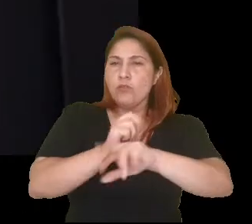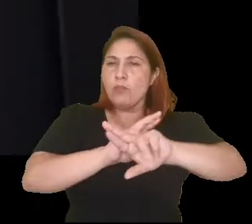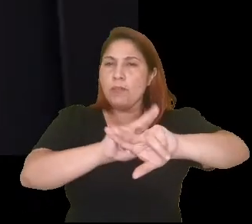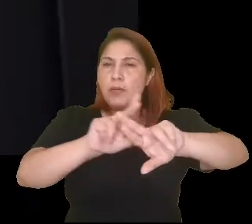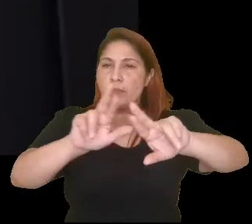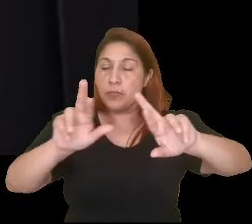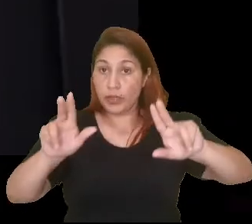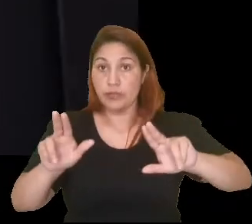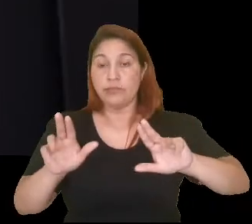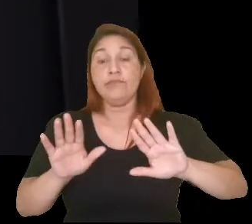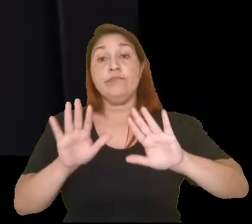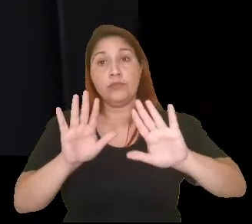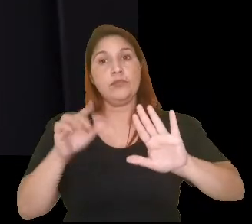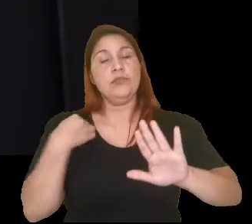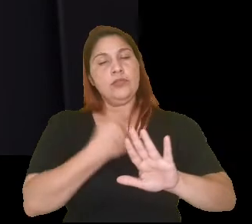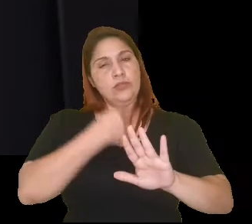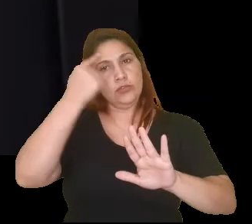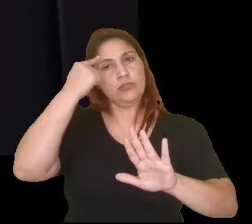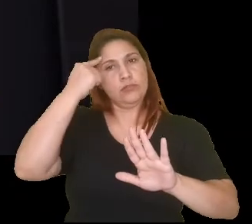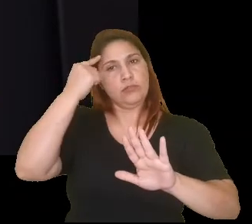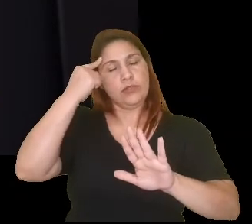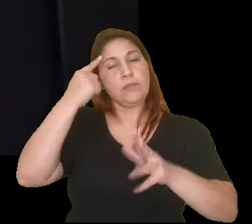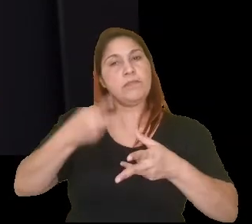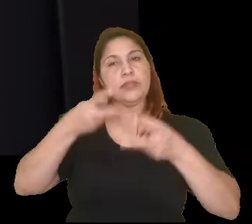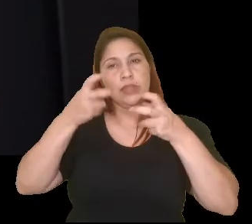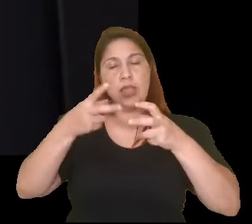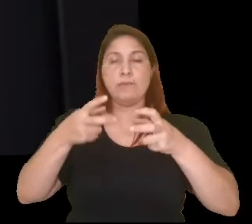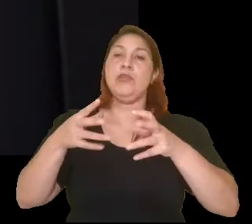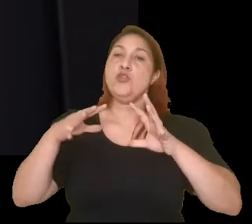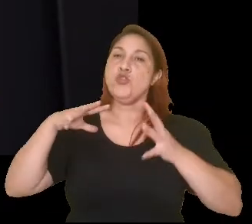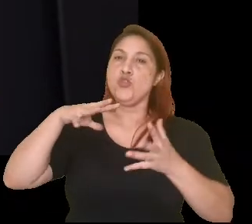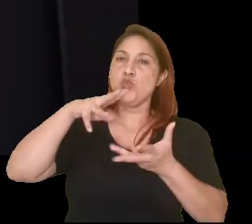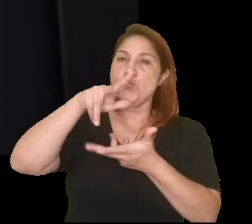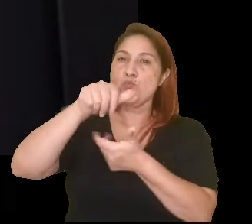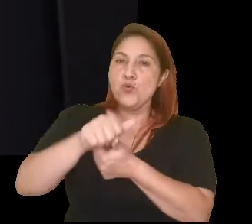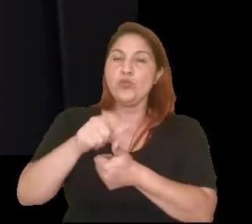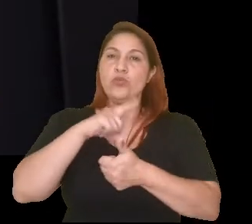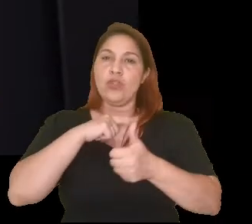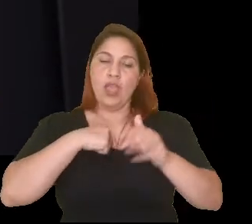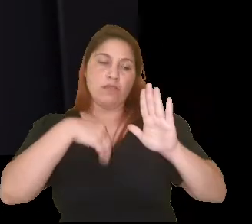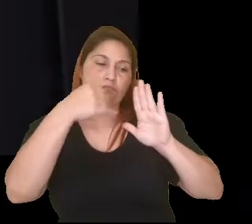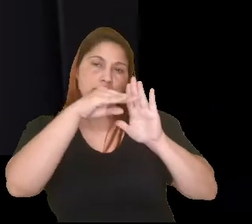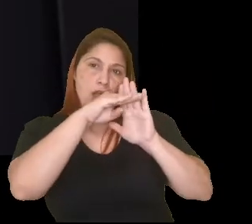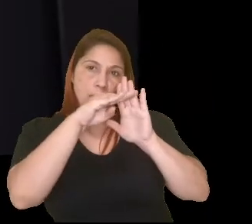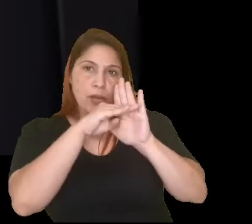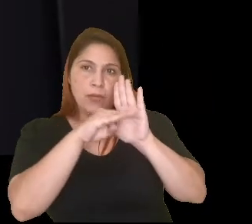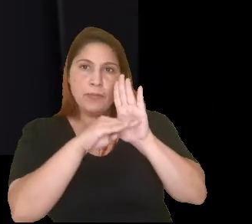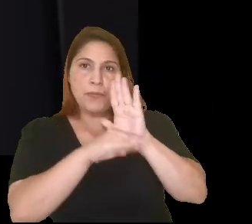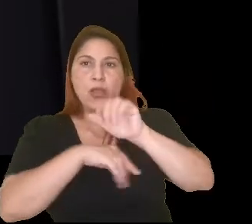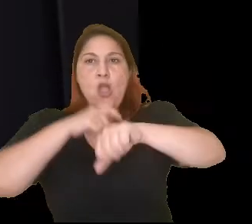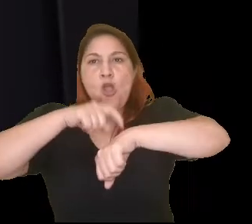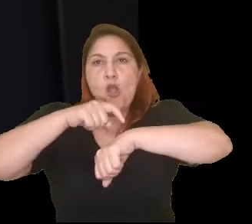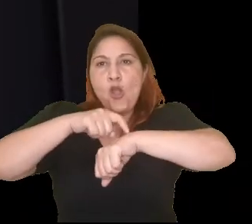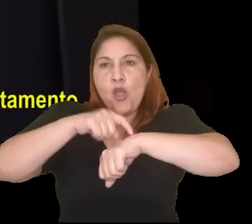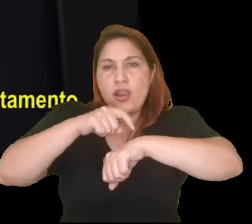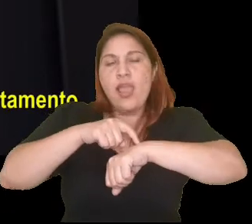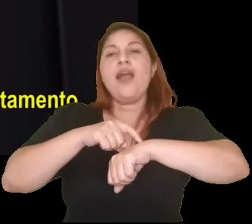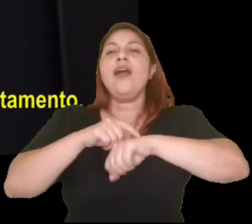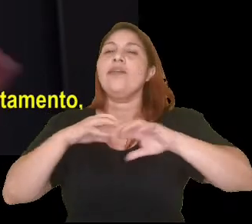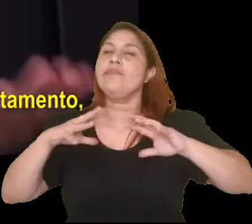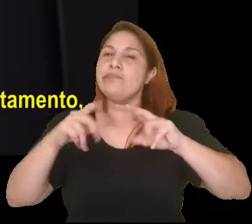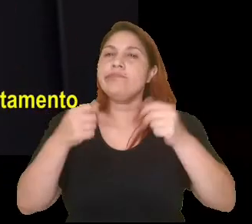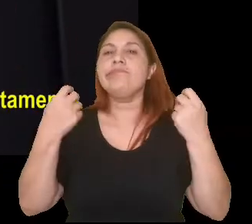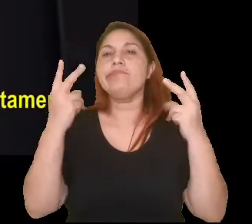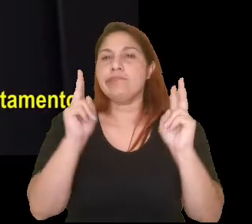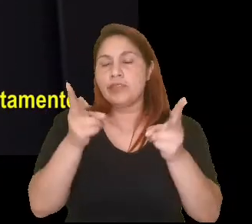mundo que vivemos em função de um relógio que não é nosso, cumprindo rotinas e tarefas que nos estressam e nos afastam do autocuidado e